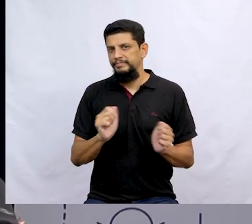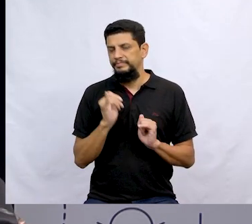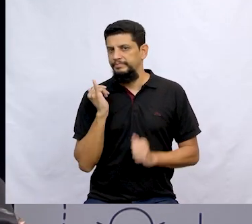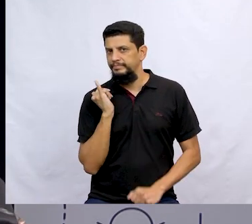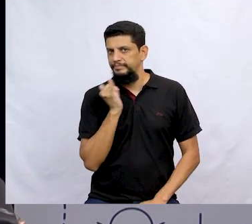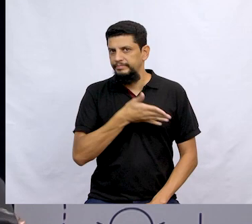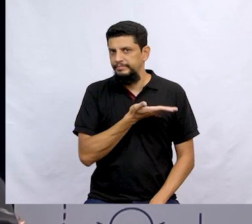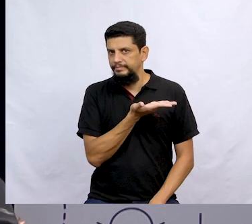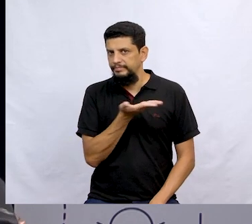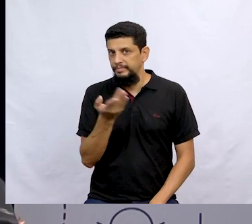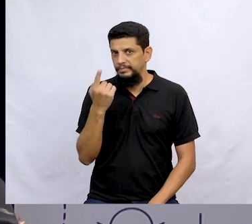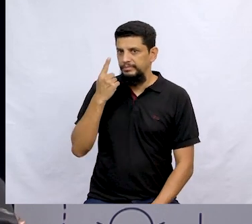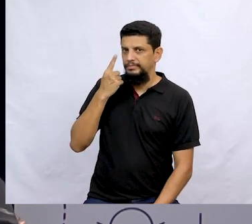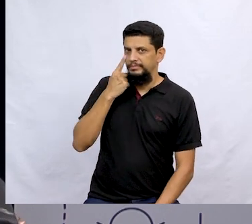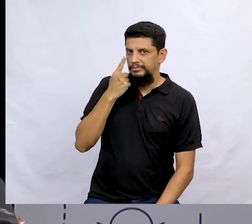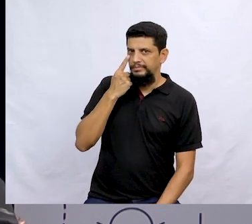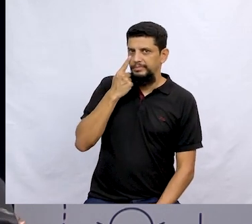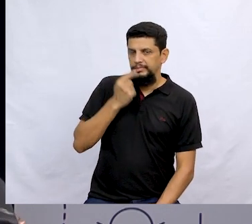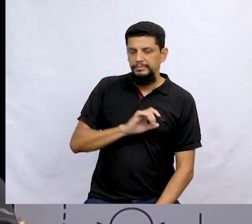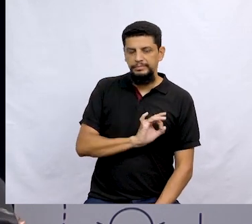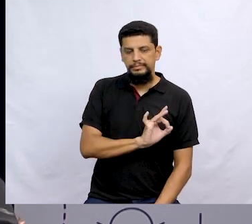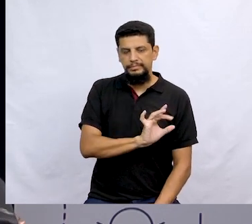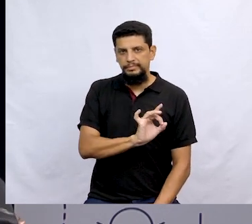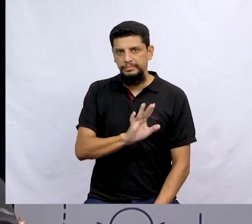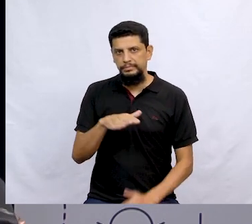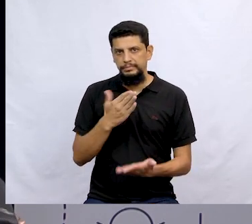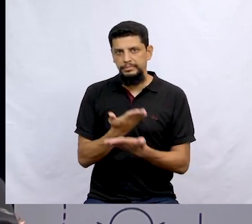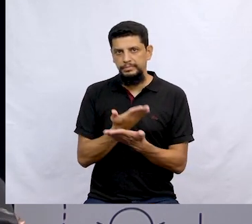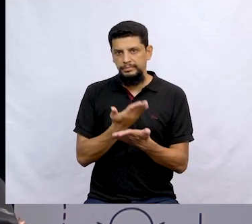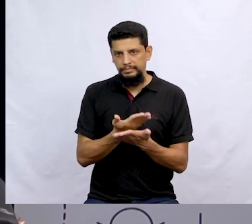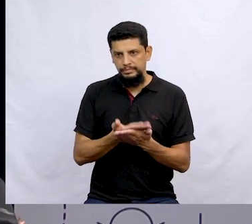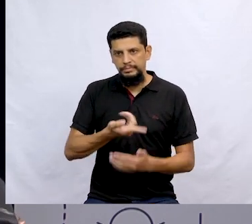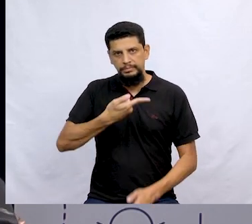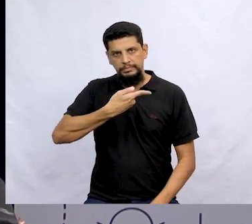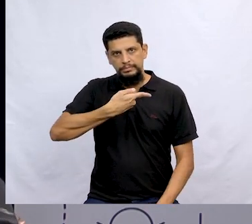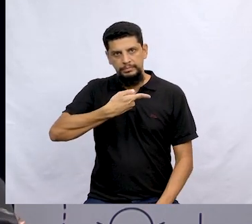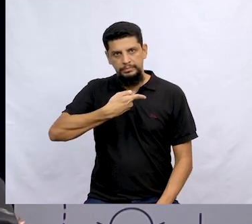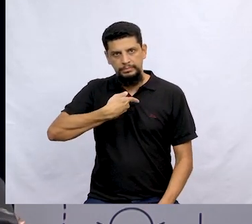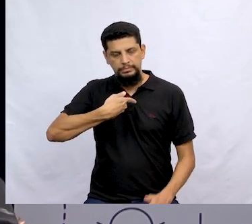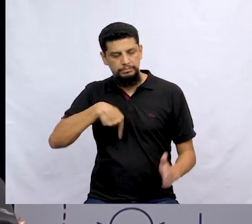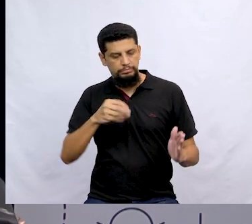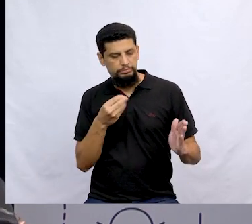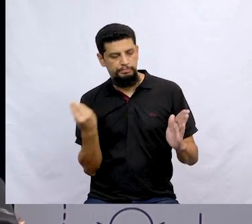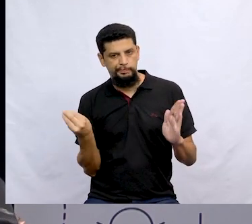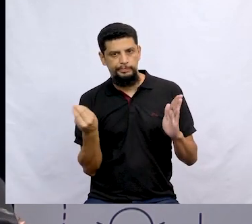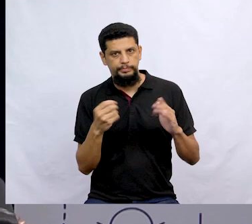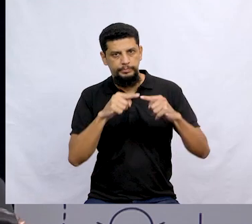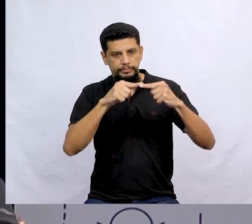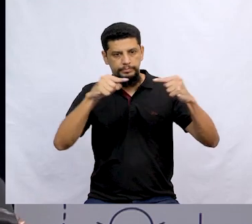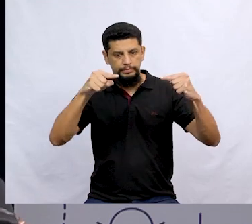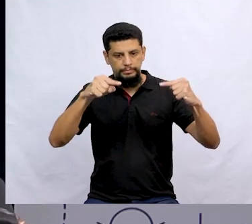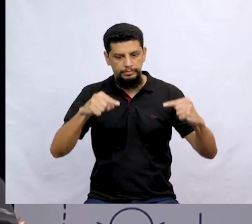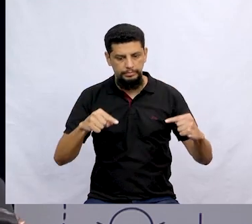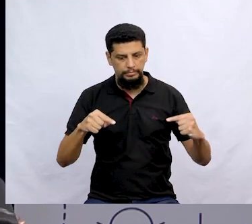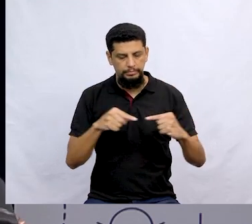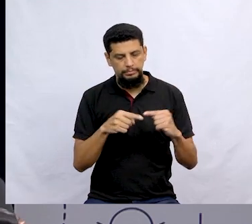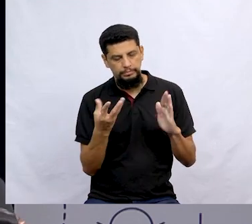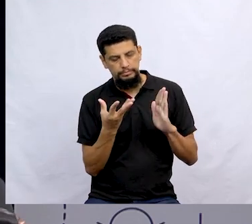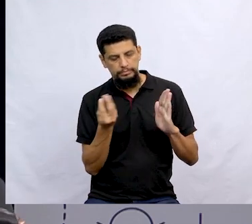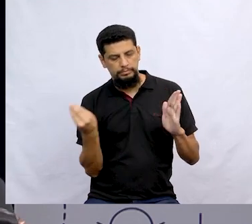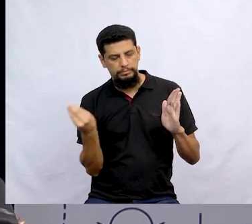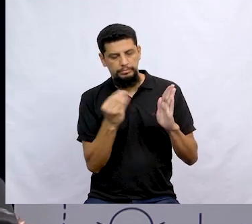quero contar para vocês. Olha só. Cada aula, nós vamos colocar um elemento da história que nós